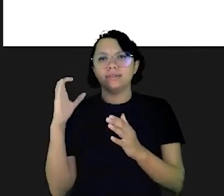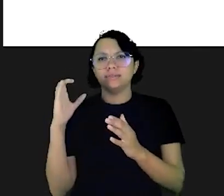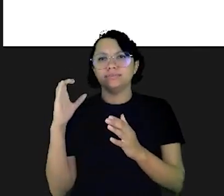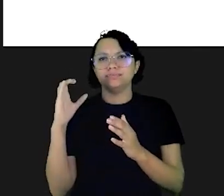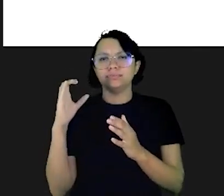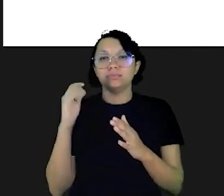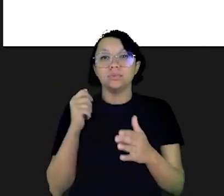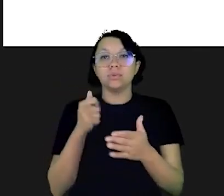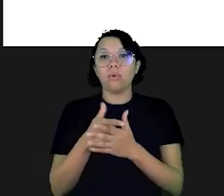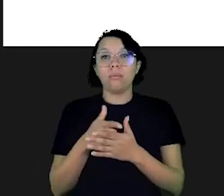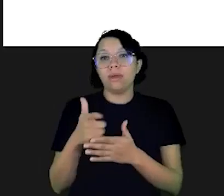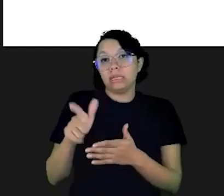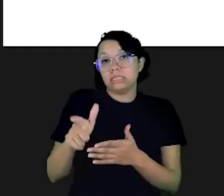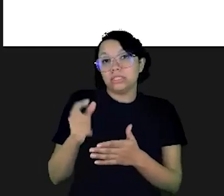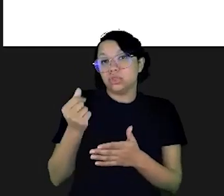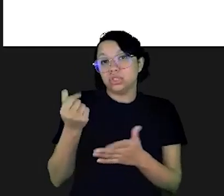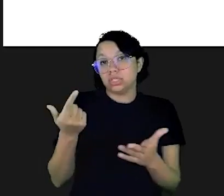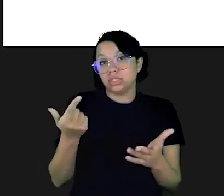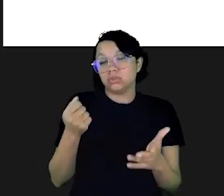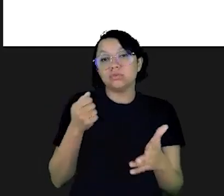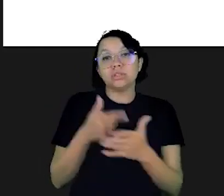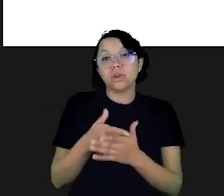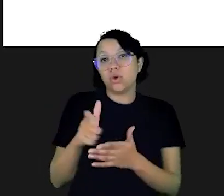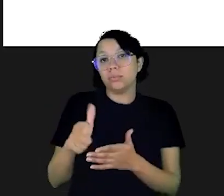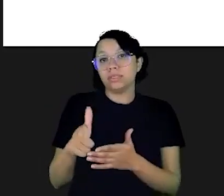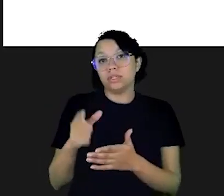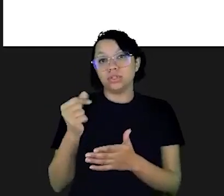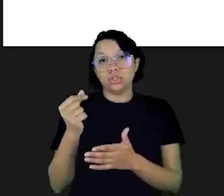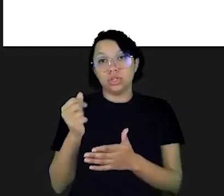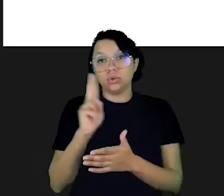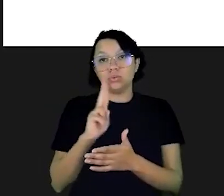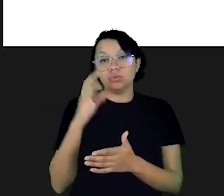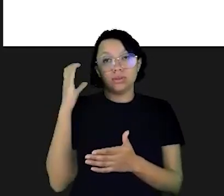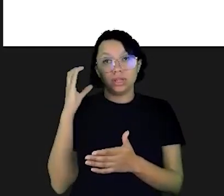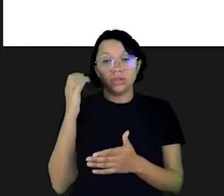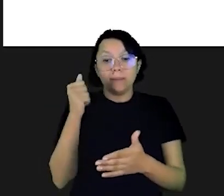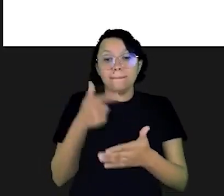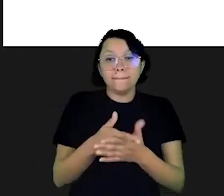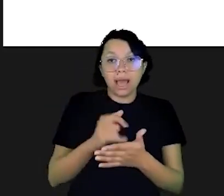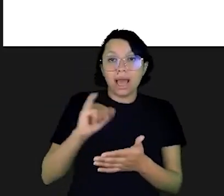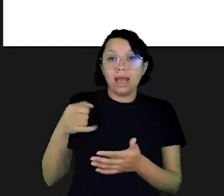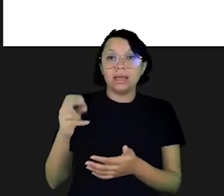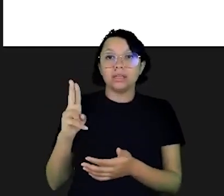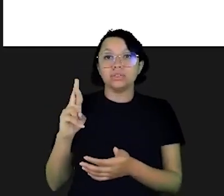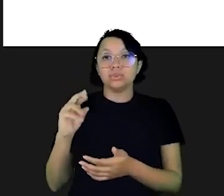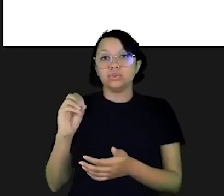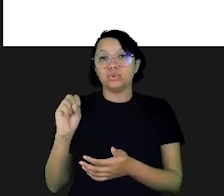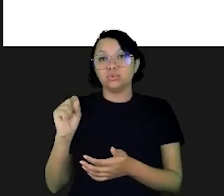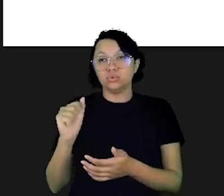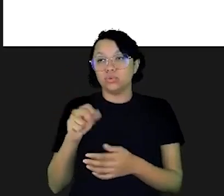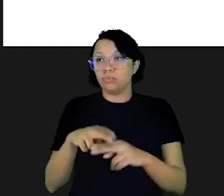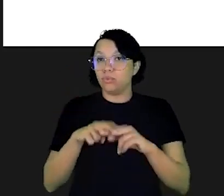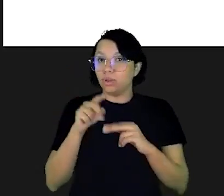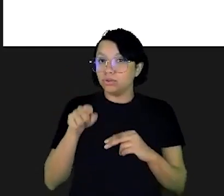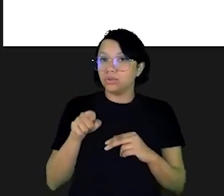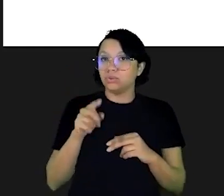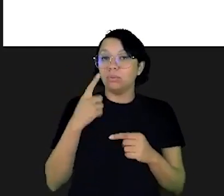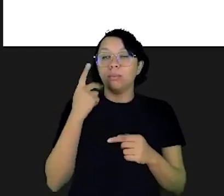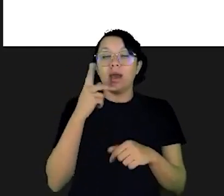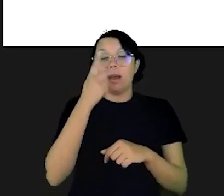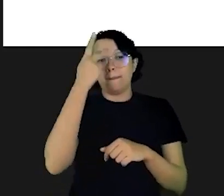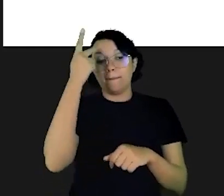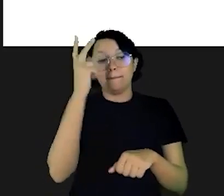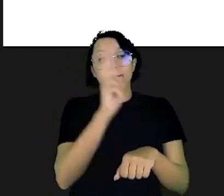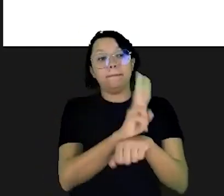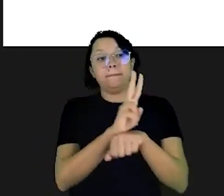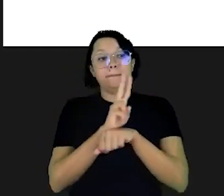significa usar crédito significa comprar sem dinheiro você compra sem dinheiro você utiliza crédito e você paga juros por